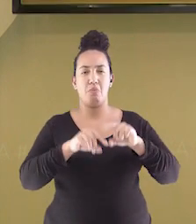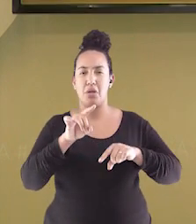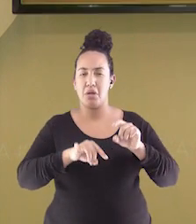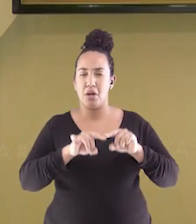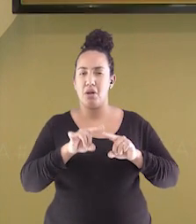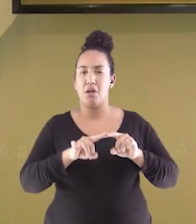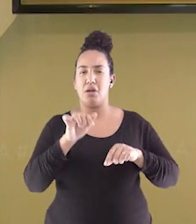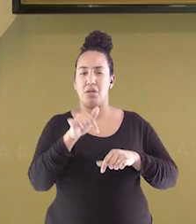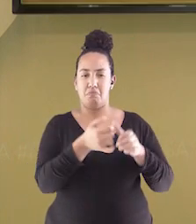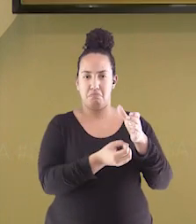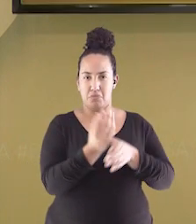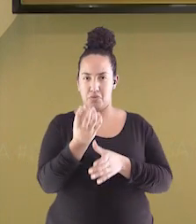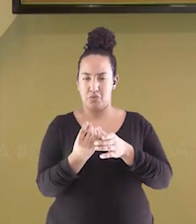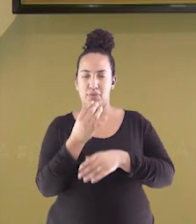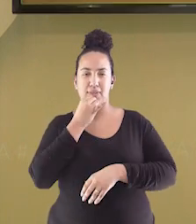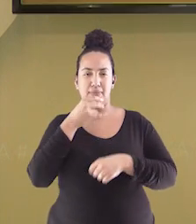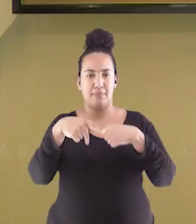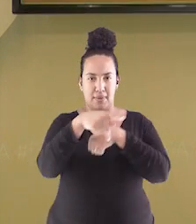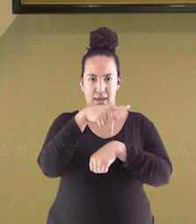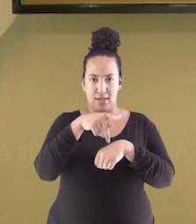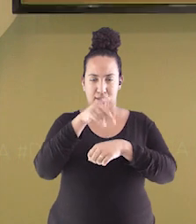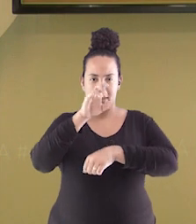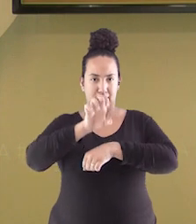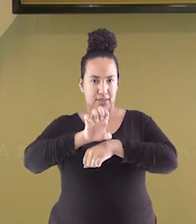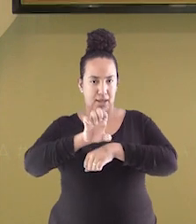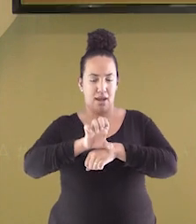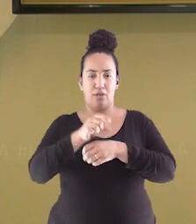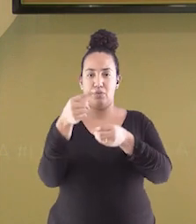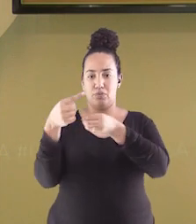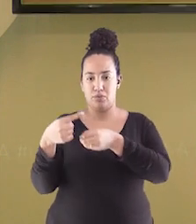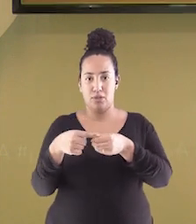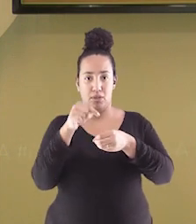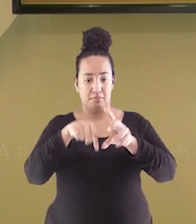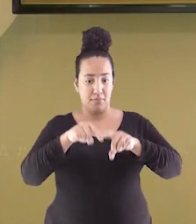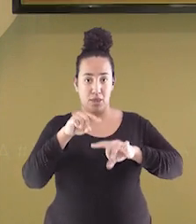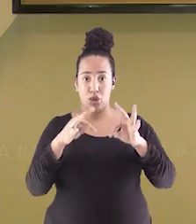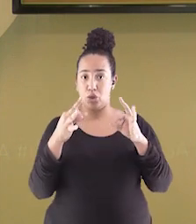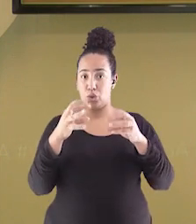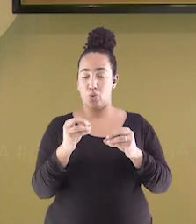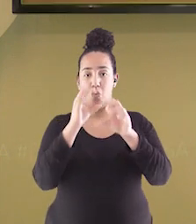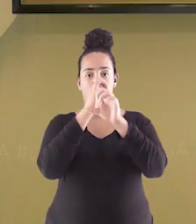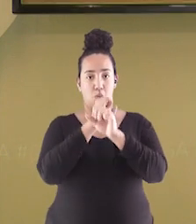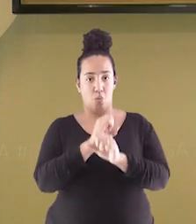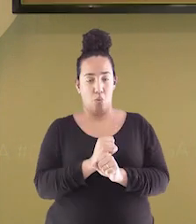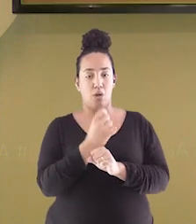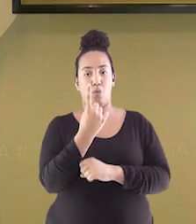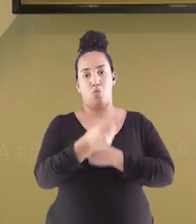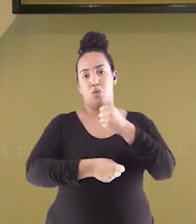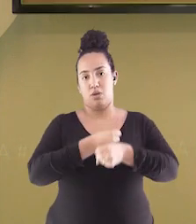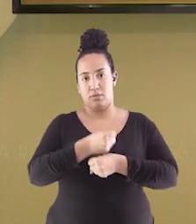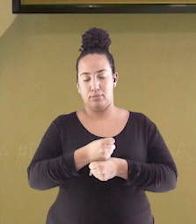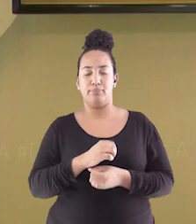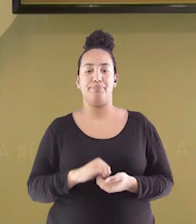serviços finais produzidos por um país, estado ou município, geralmente em um ano.